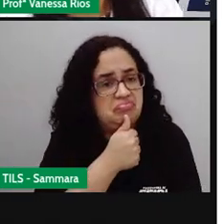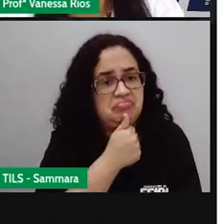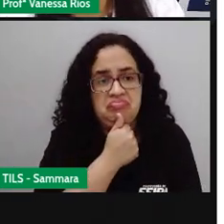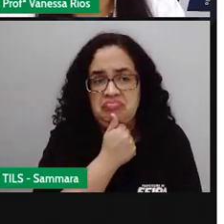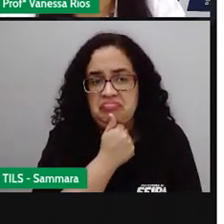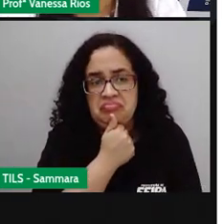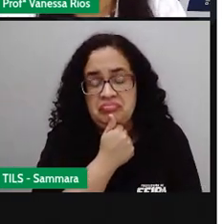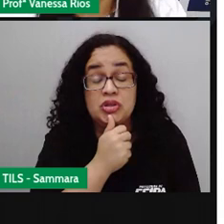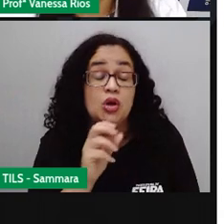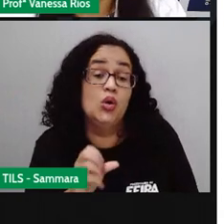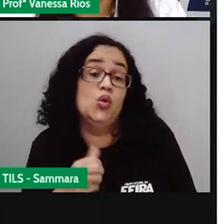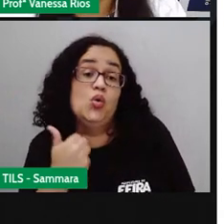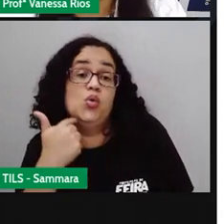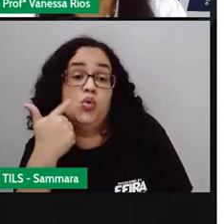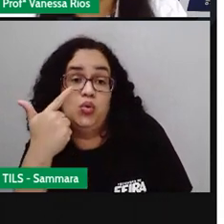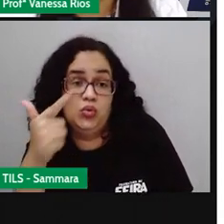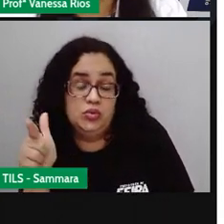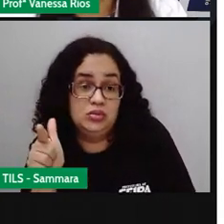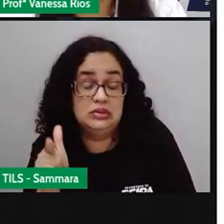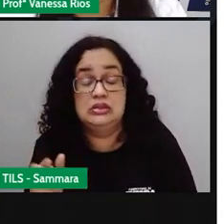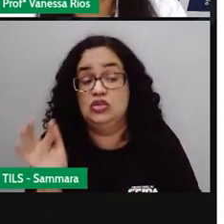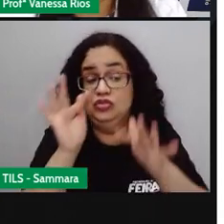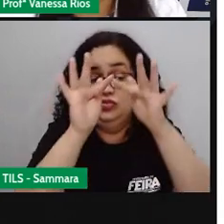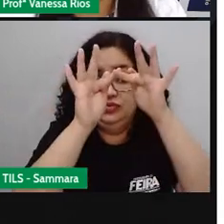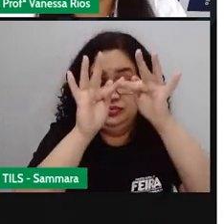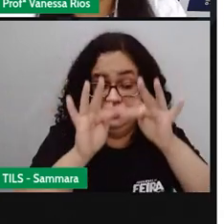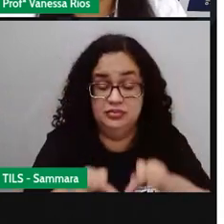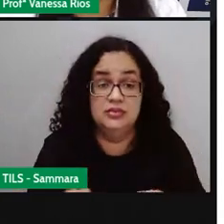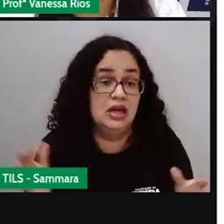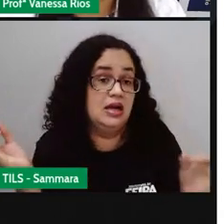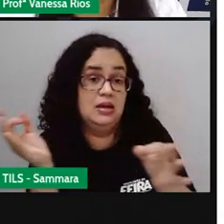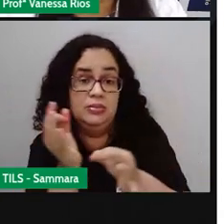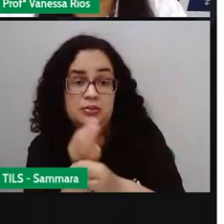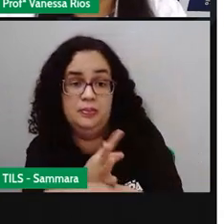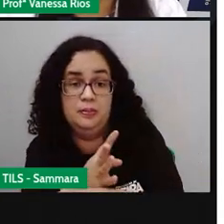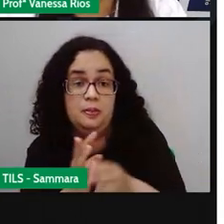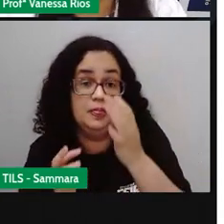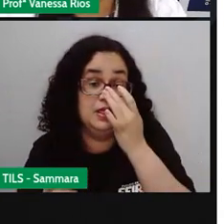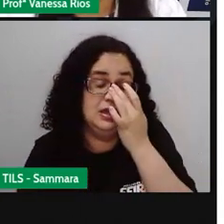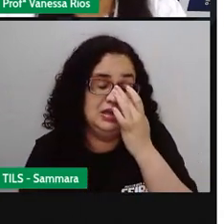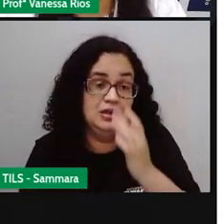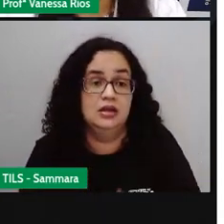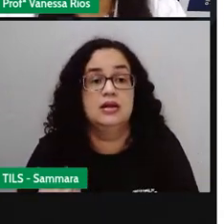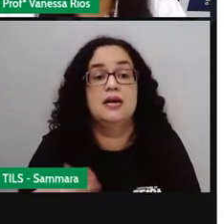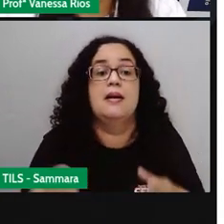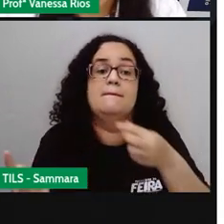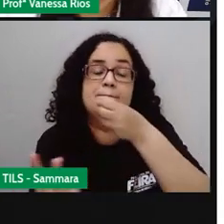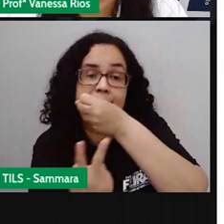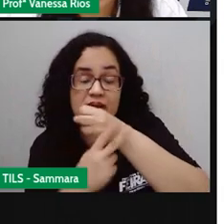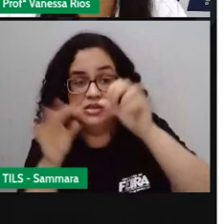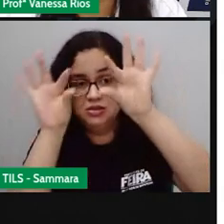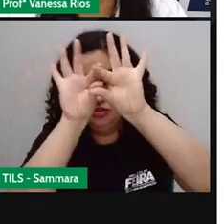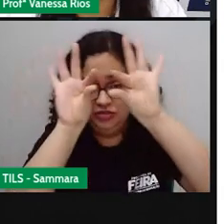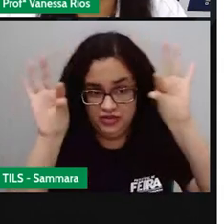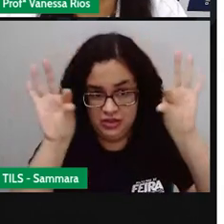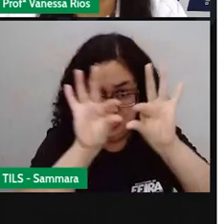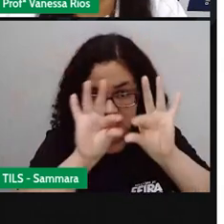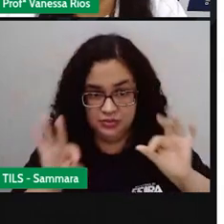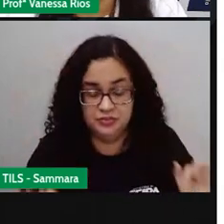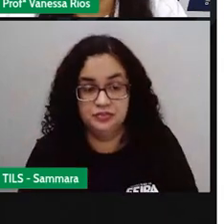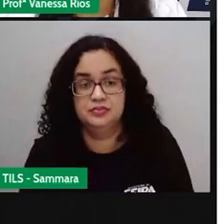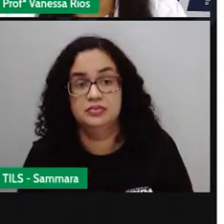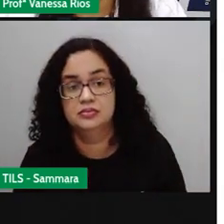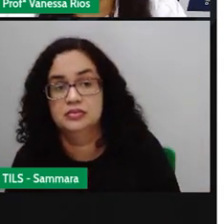mais ou não foi finalizada, não foi terminada. Aí, a pró pegou a mesma frase, tá vendo?